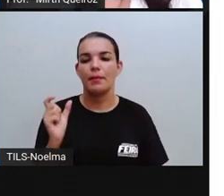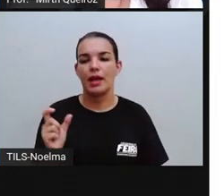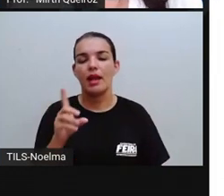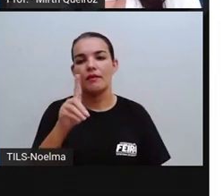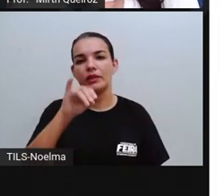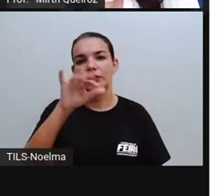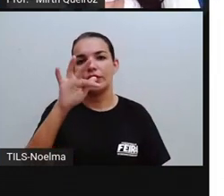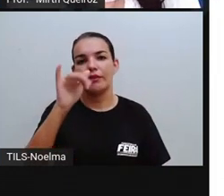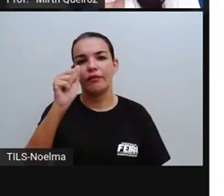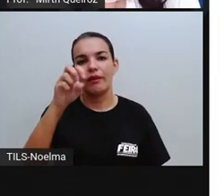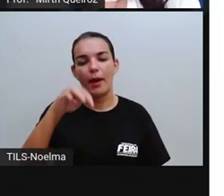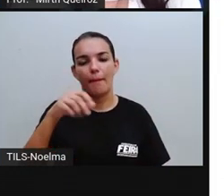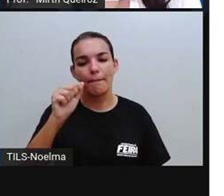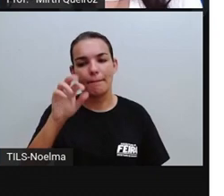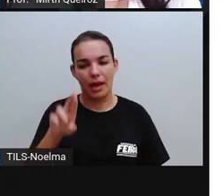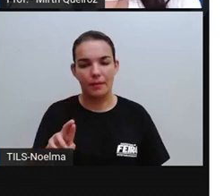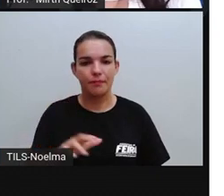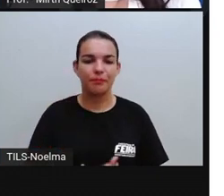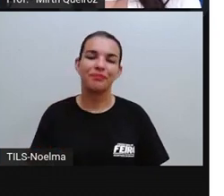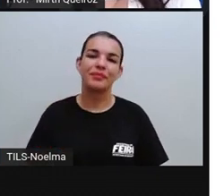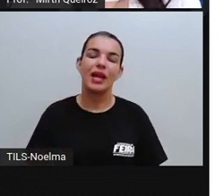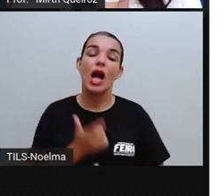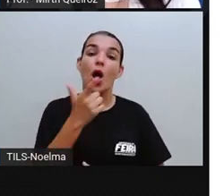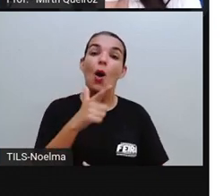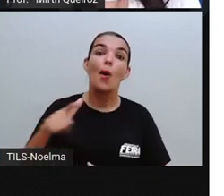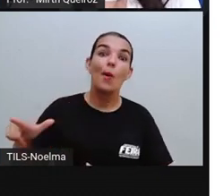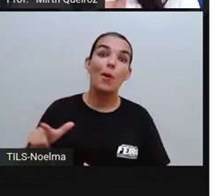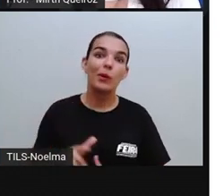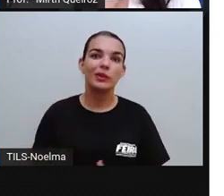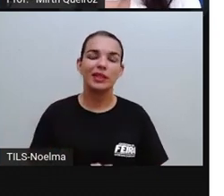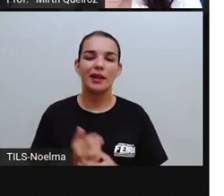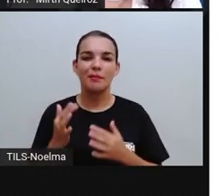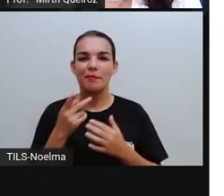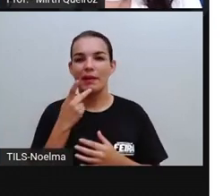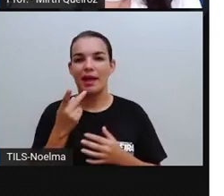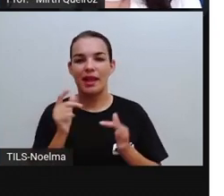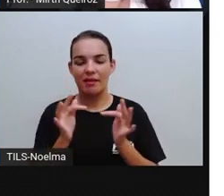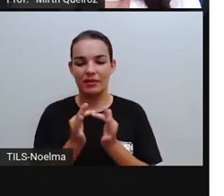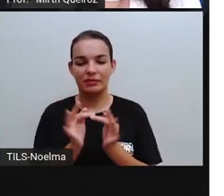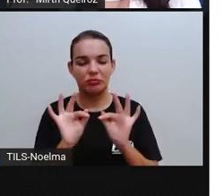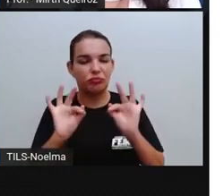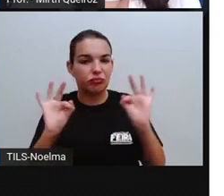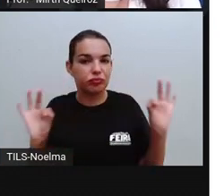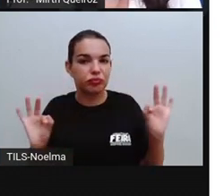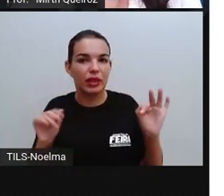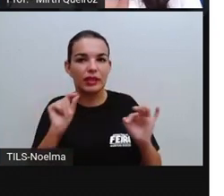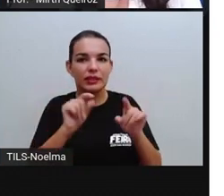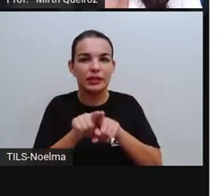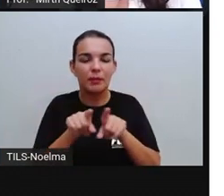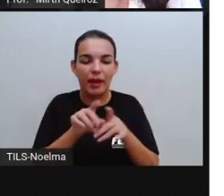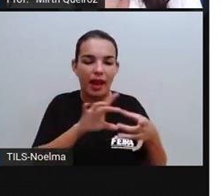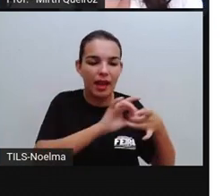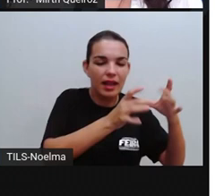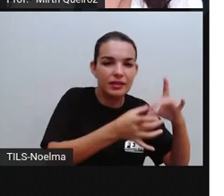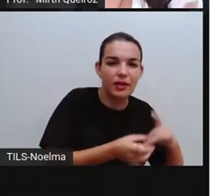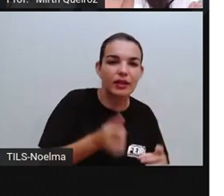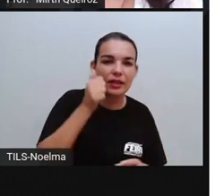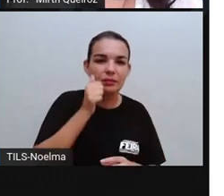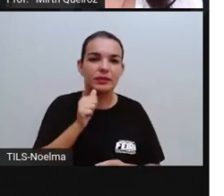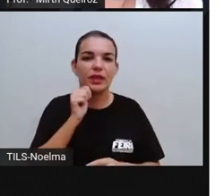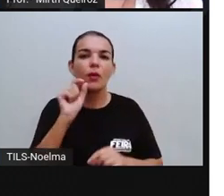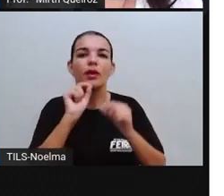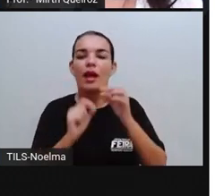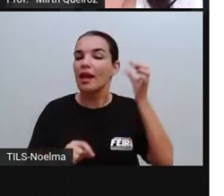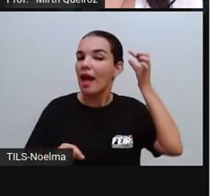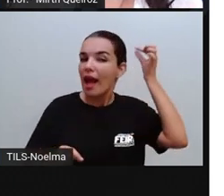expressão que a gente ouve muito, principalmente em relação às meninas, é sobre cabelo